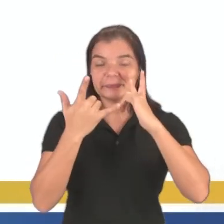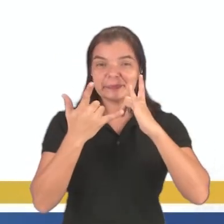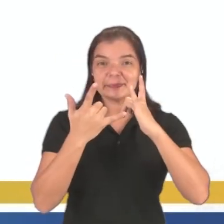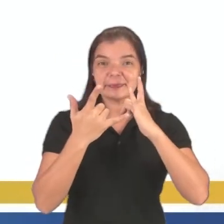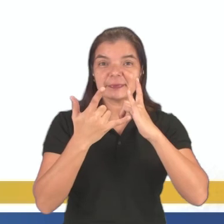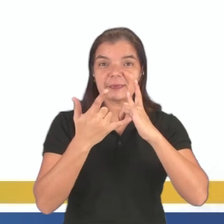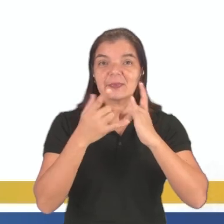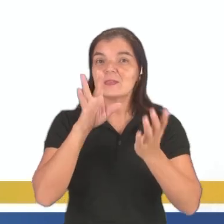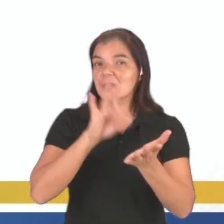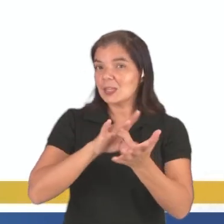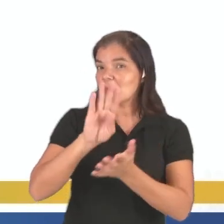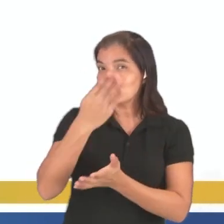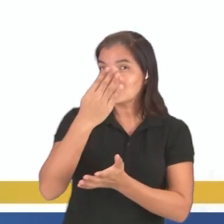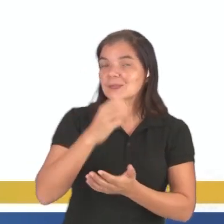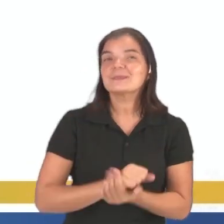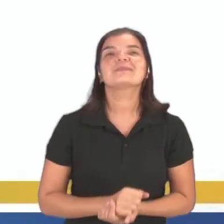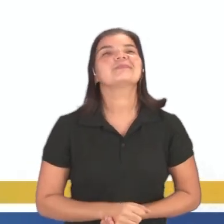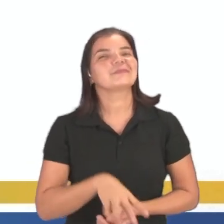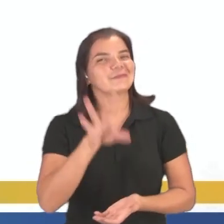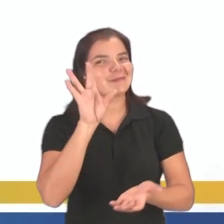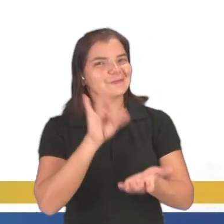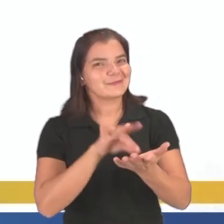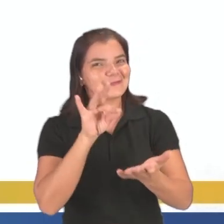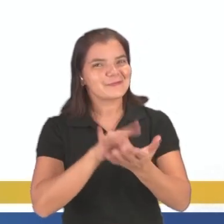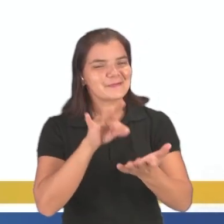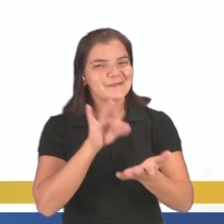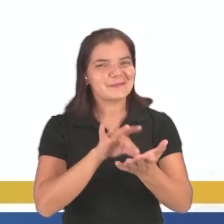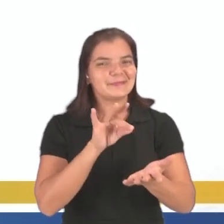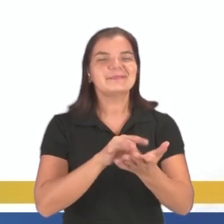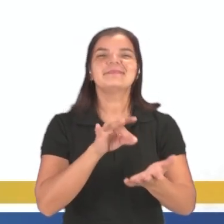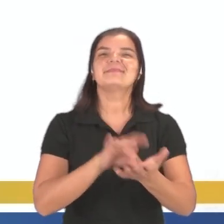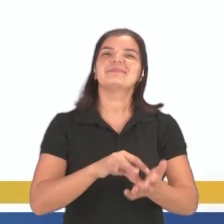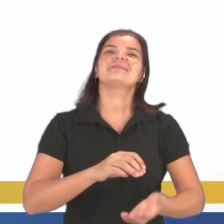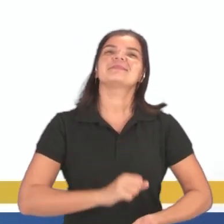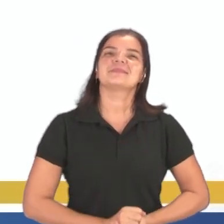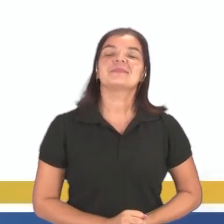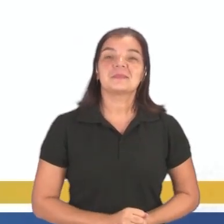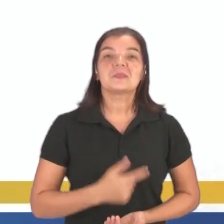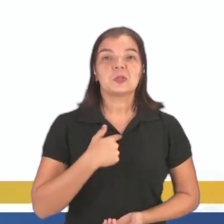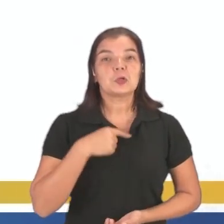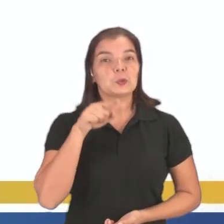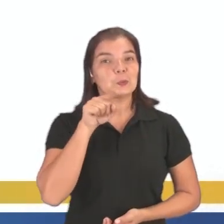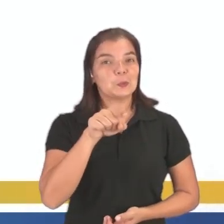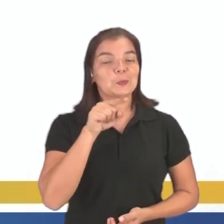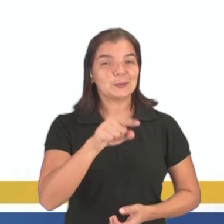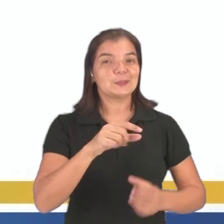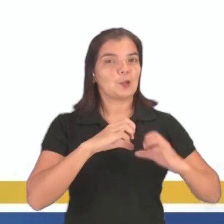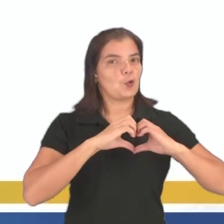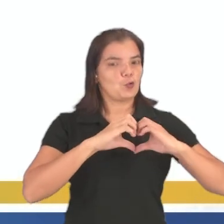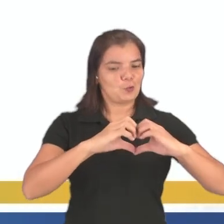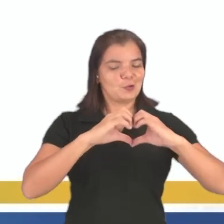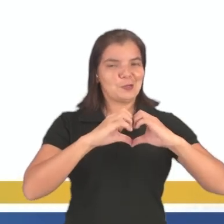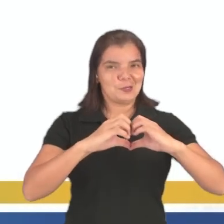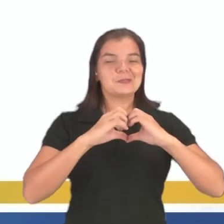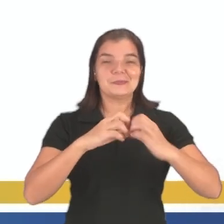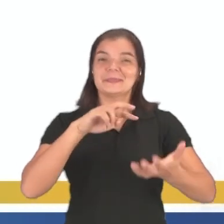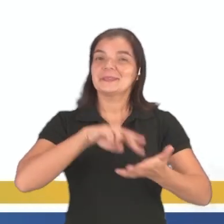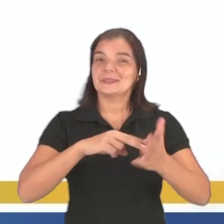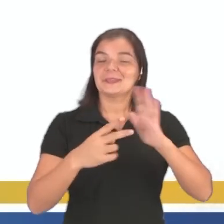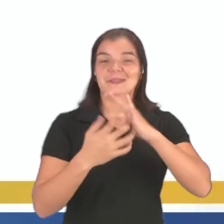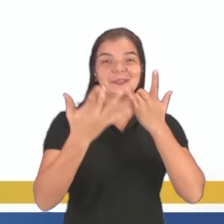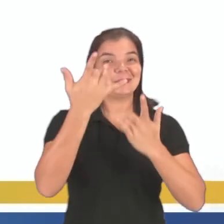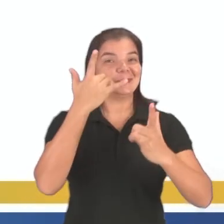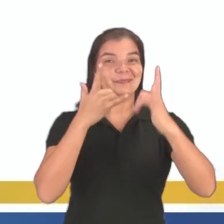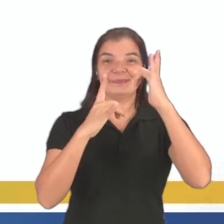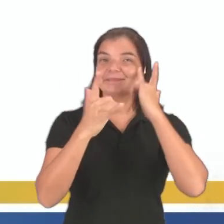me encanta. Verdadeiro ou falso? Sim, claro, chicos. Verdadeiro, quando tu pones esta reação, quer